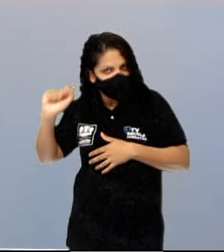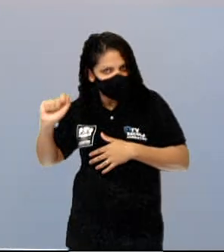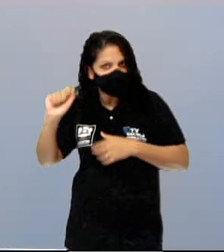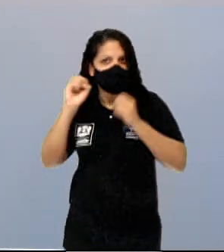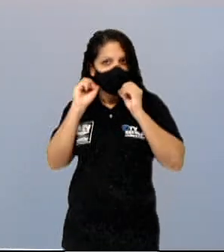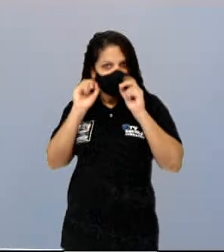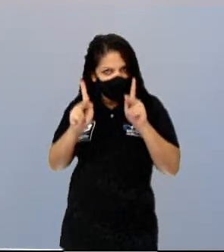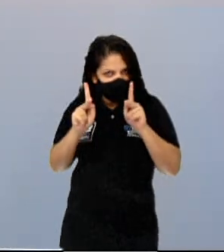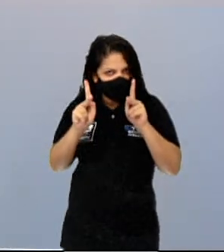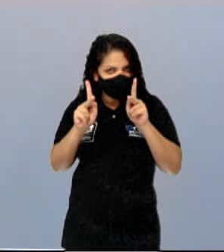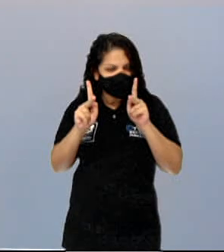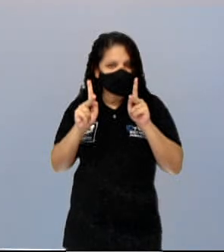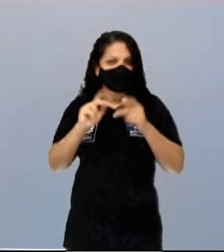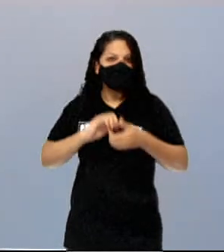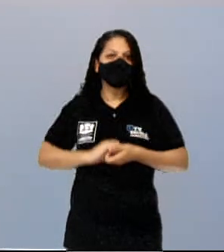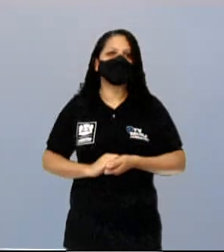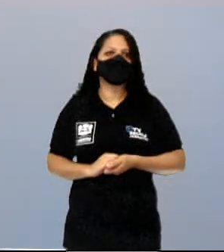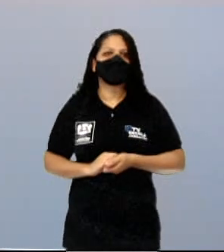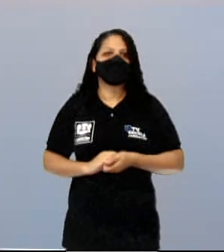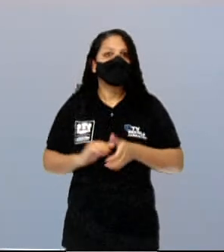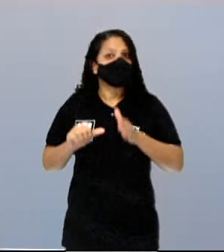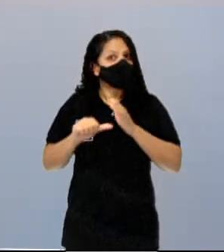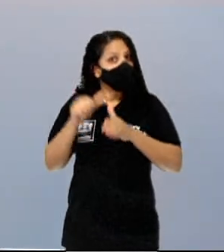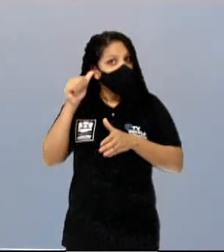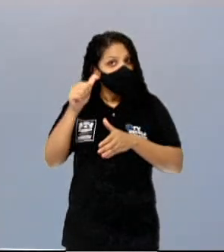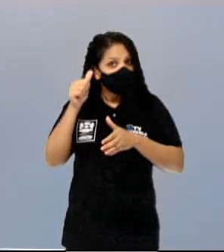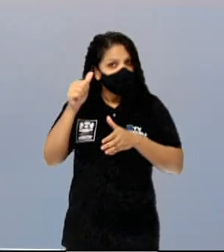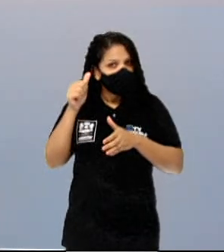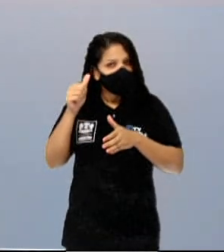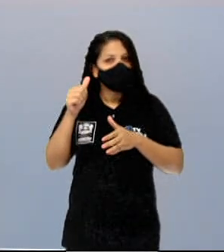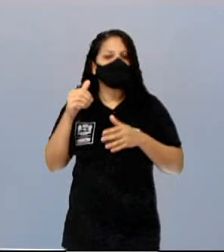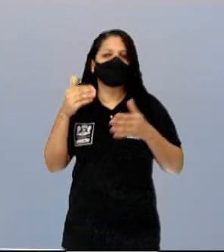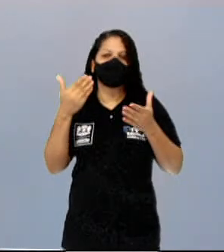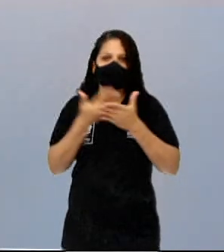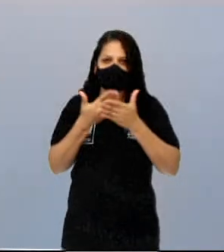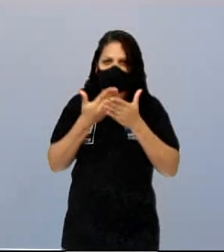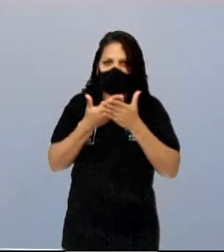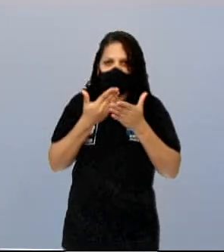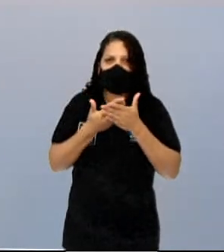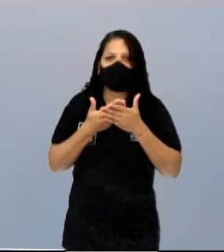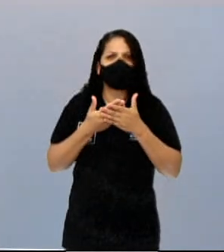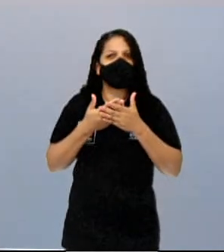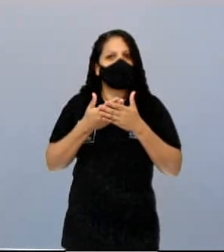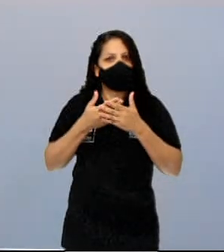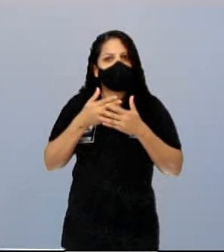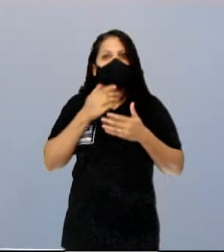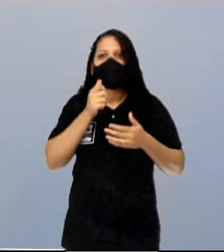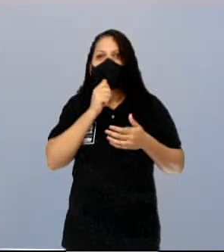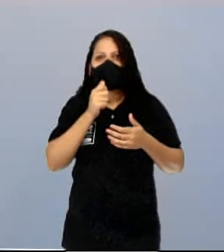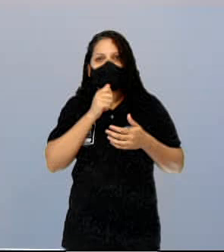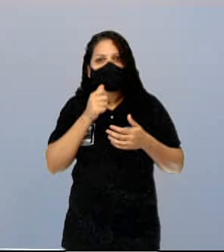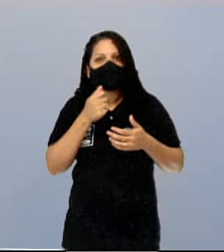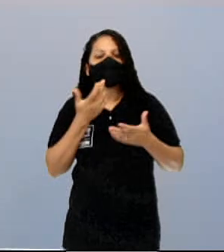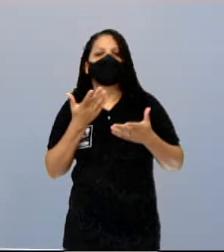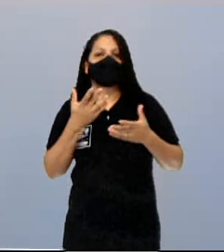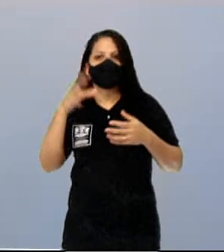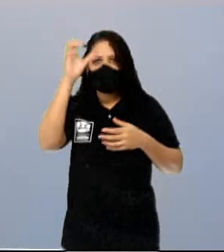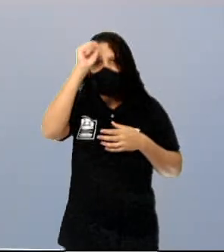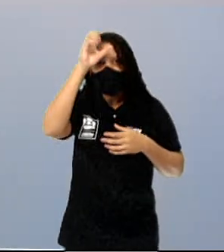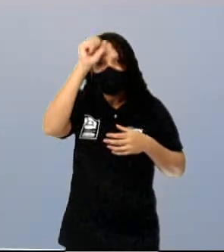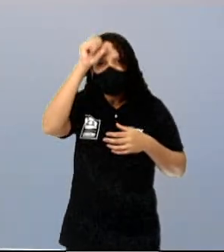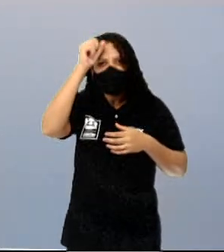domínios morfoclimáticos. Essa é a primeira parte da nossa aula e você vai conhecer muita coisa ainda sobre os principais domínios